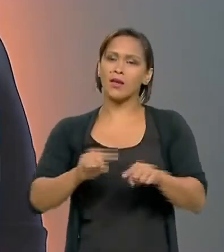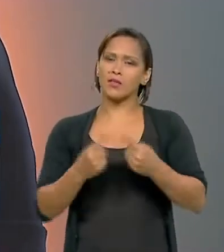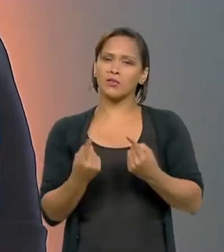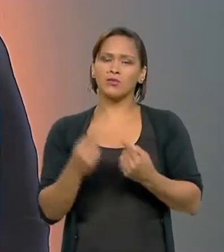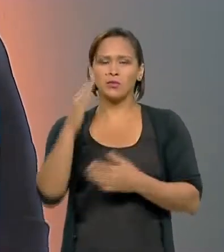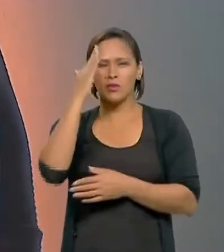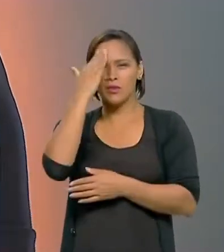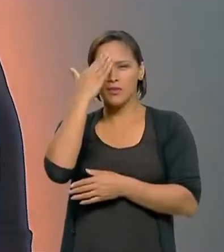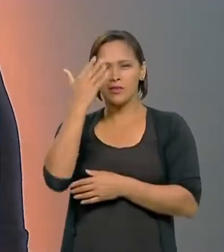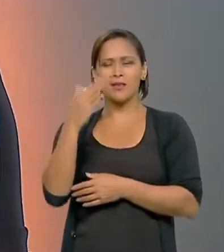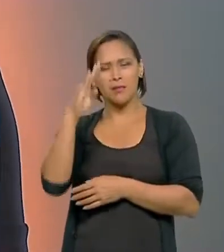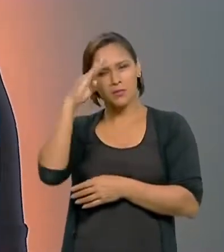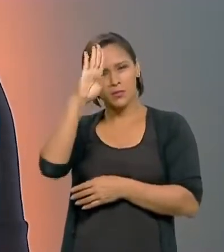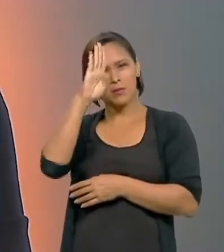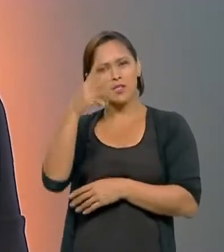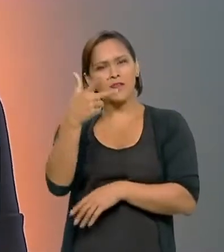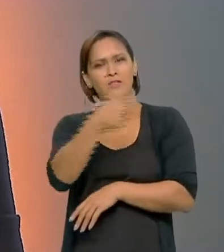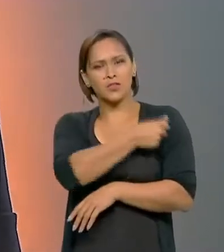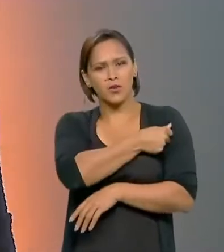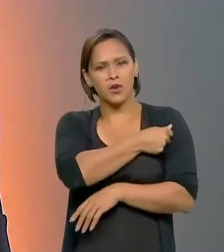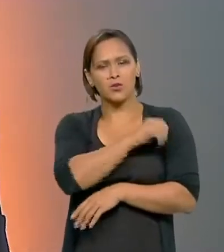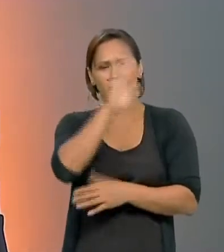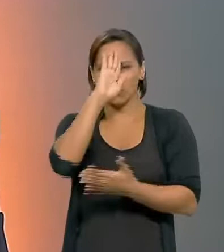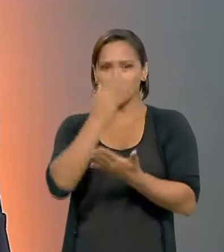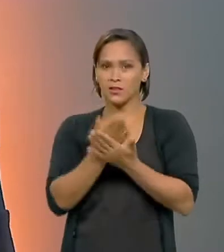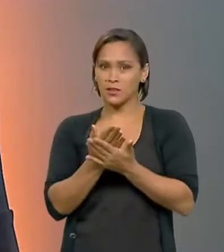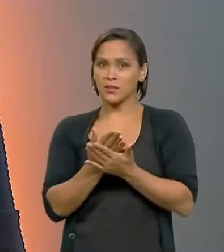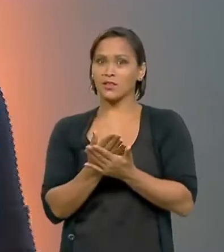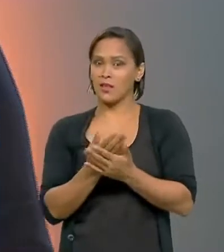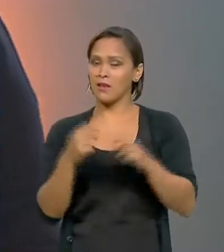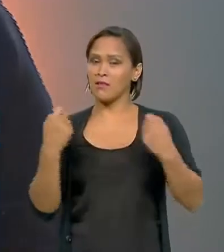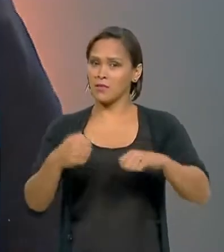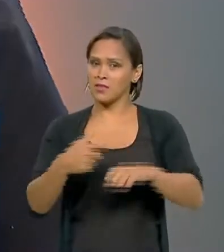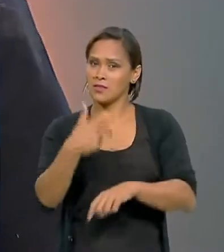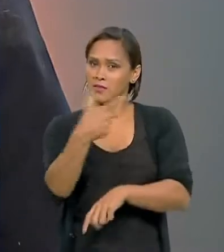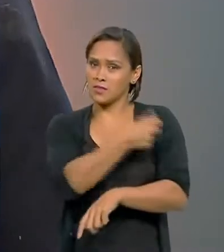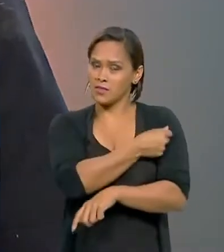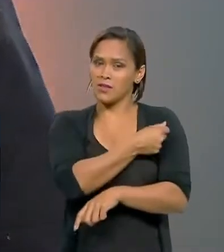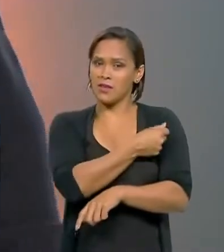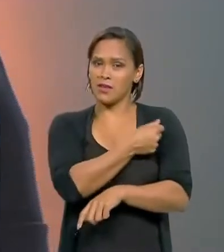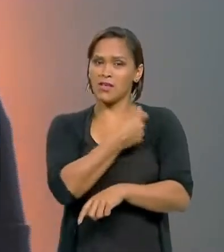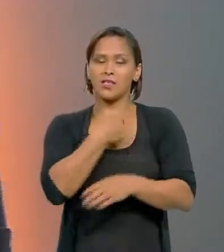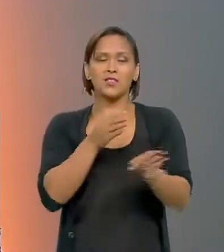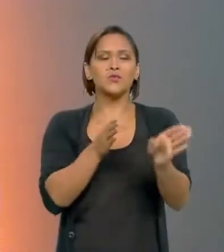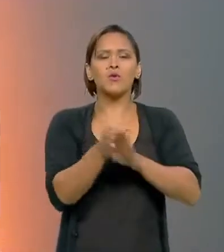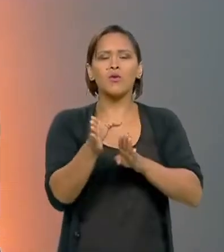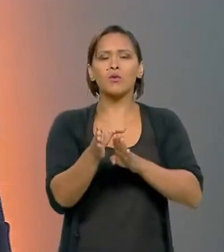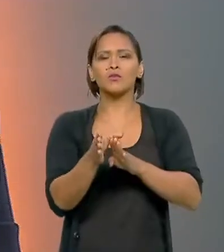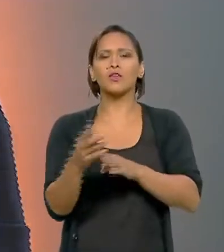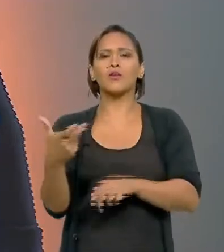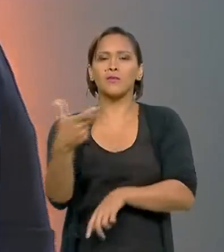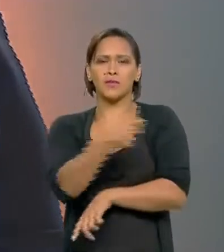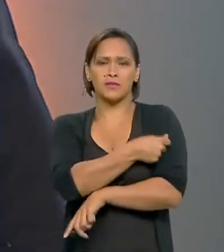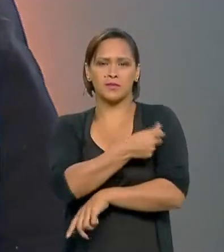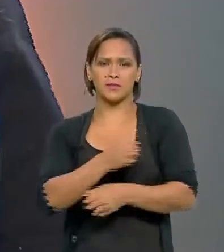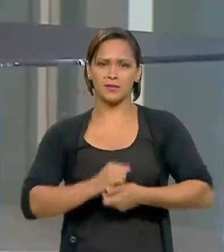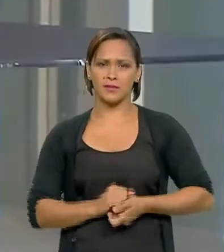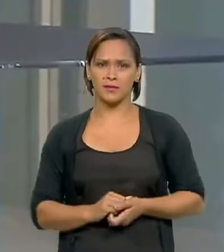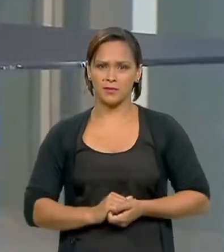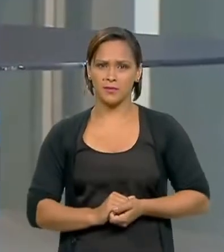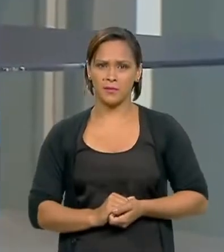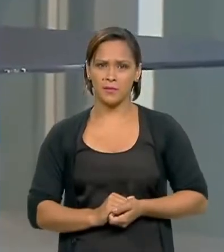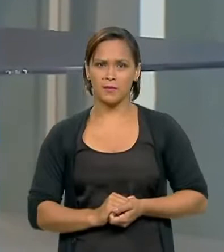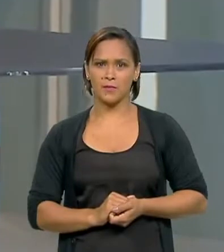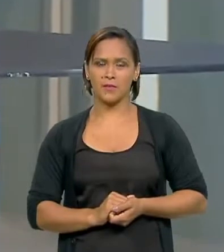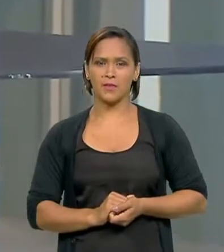sabe se o presidente se vacinou. Se o senhor acha que ele deveria se vacinar. E se chegou a aconselhar nesse sentido. O